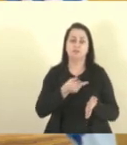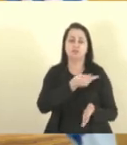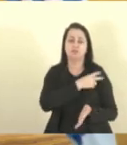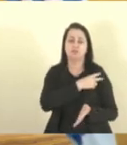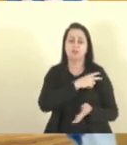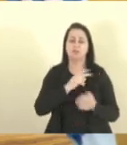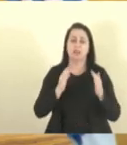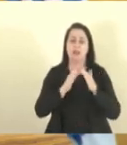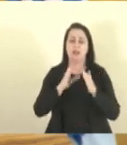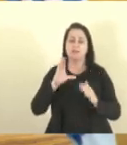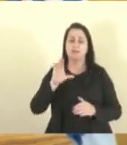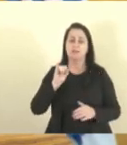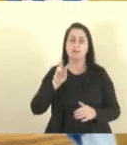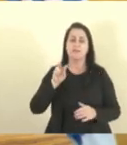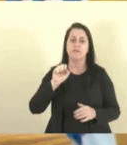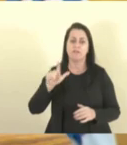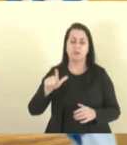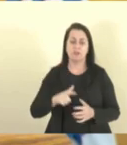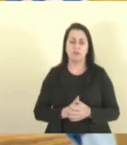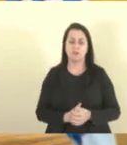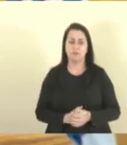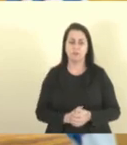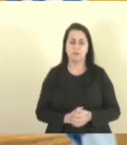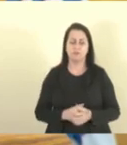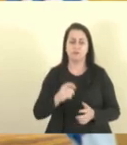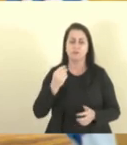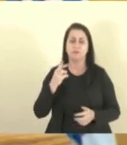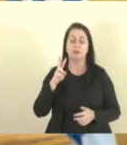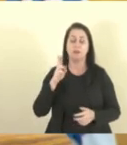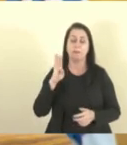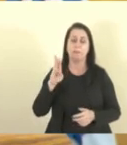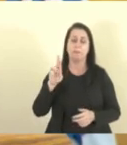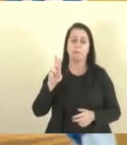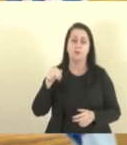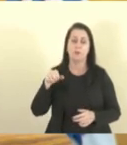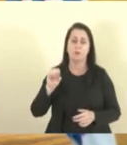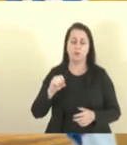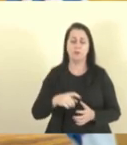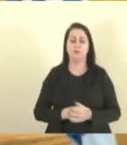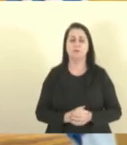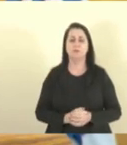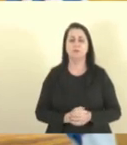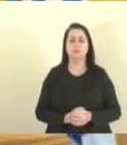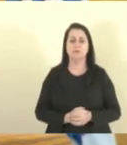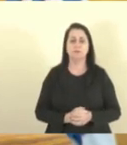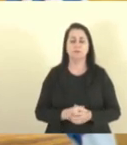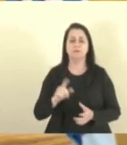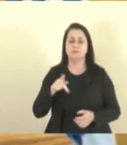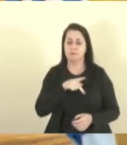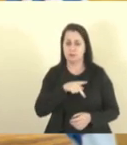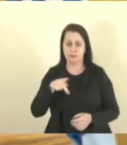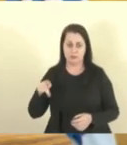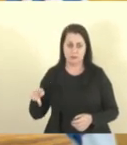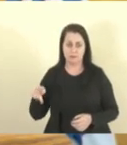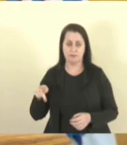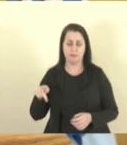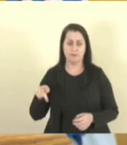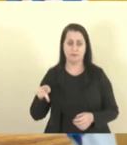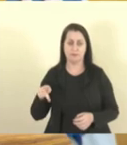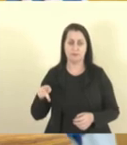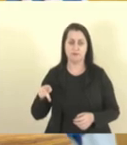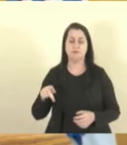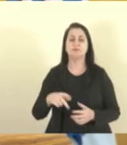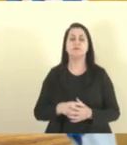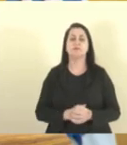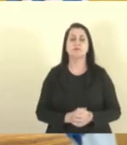Casa Civil, quero citar o nome dele aqui, Bruno Manelli, presidente, que é o presidente do